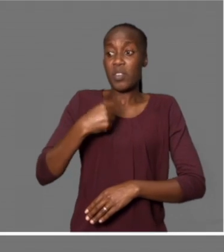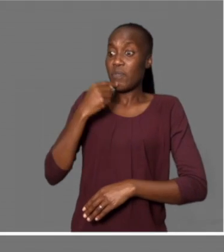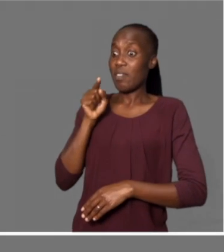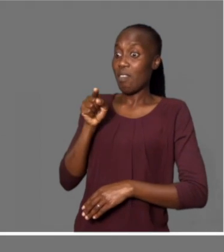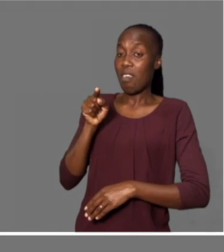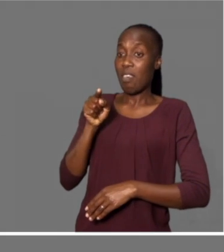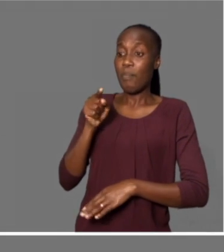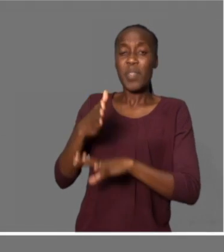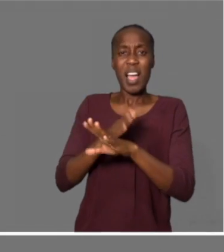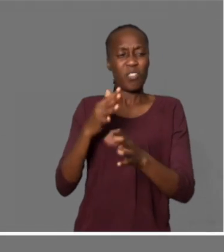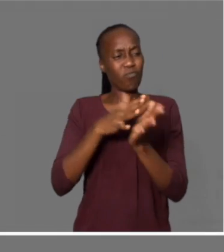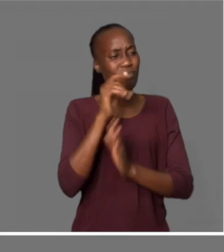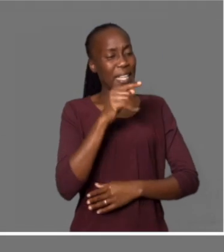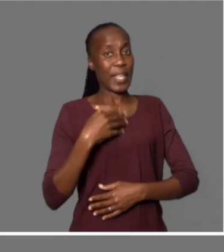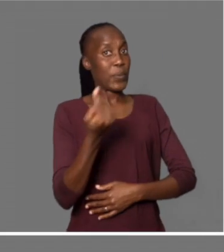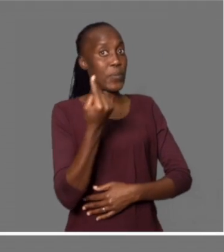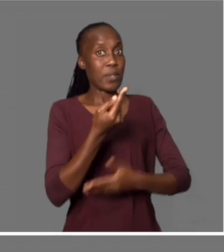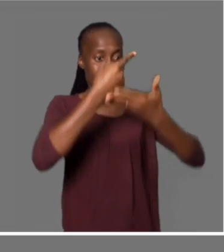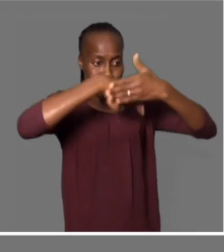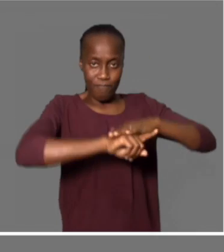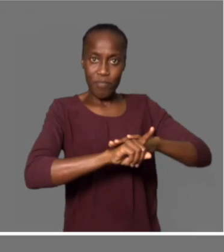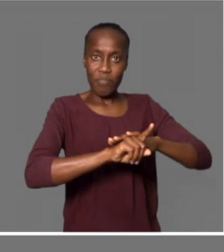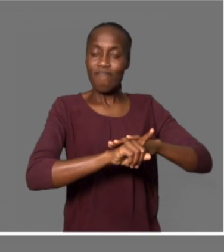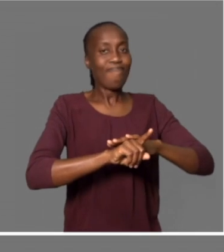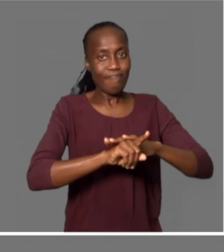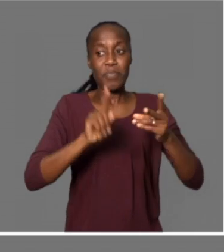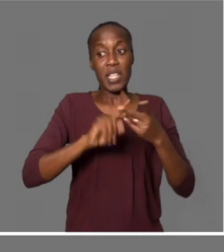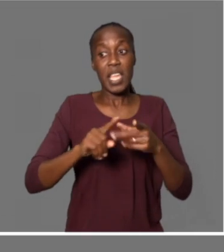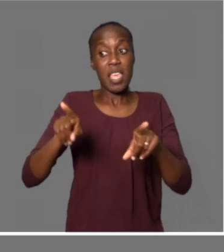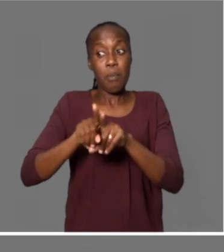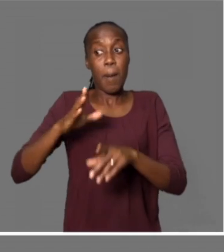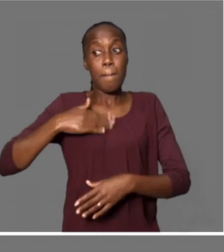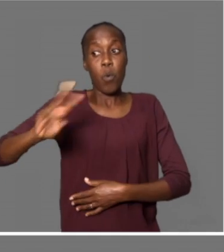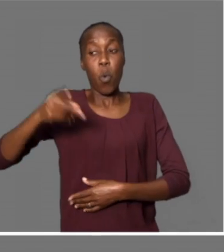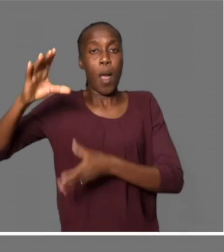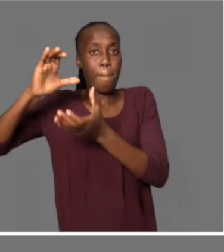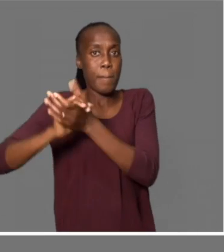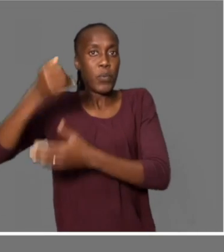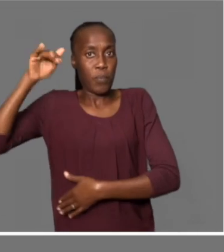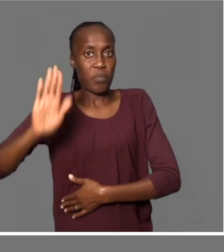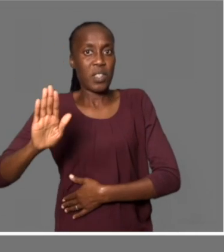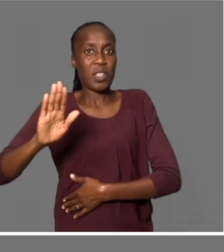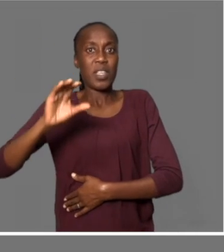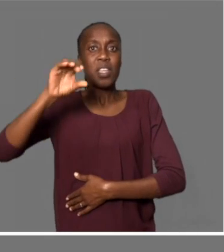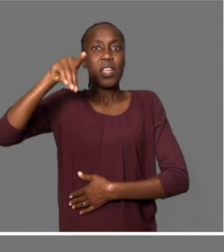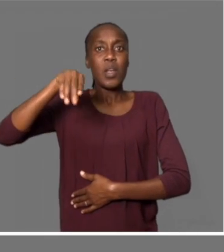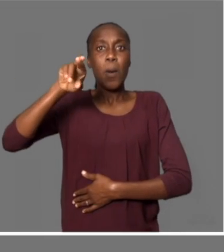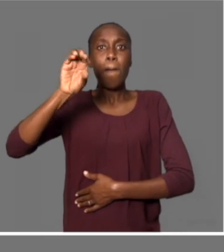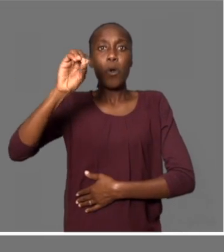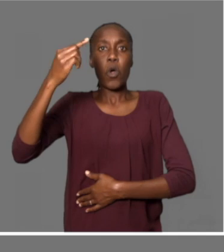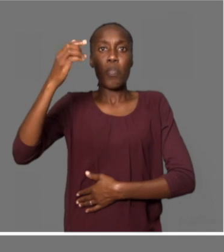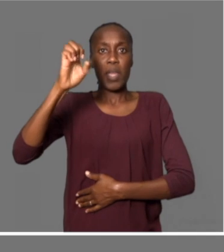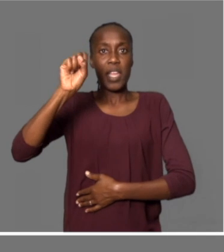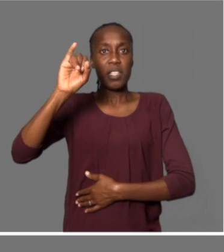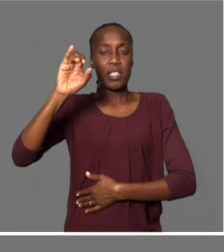vou também entrar em contato com um amigo meu, que é protoprotésico, ok? E,